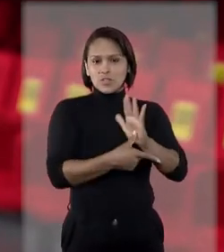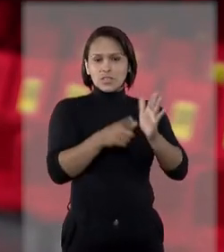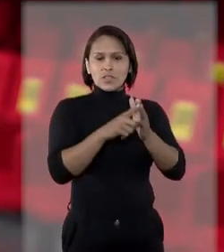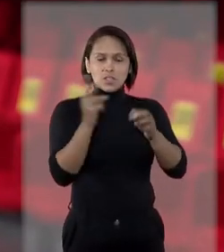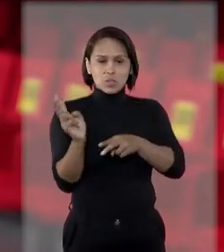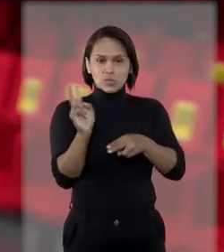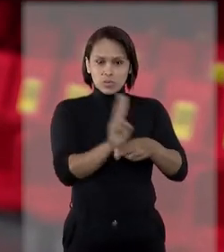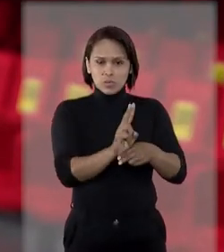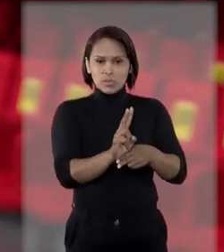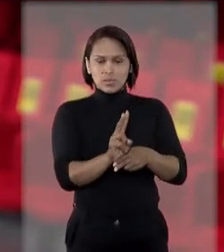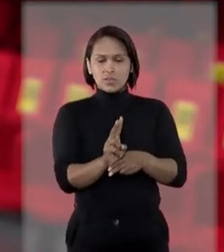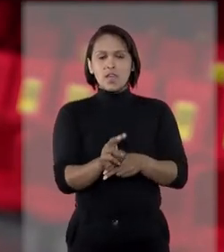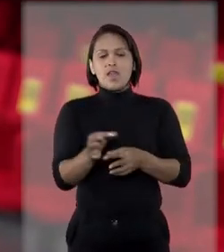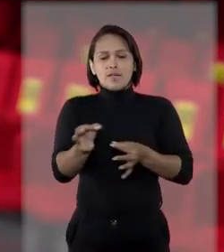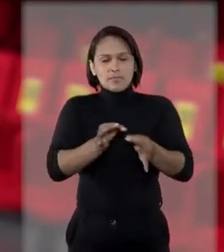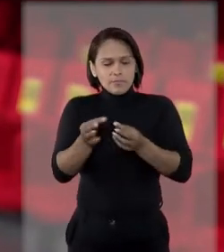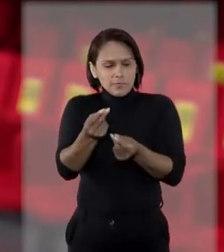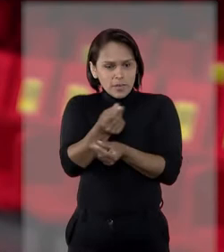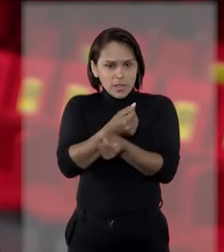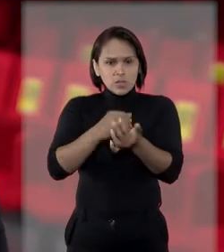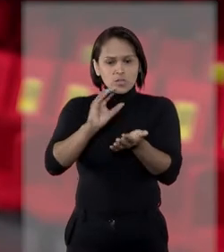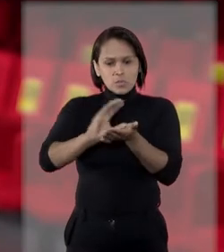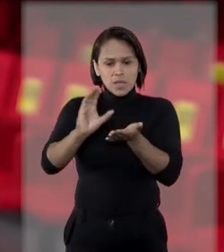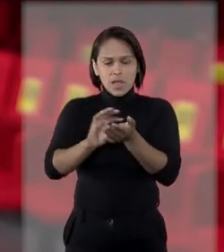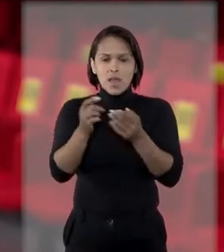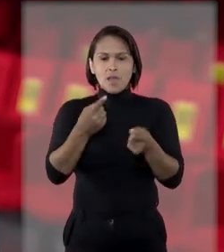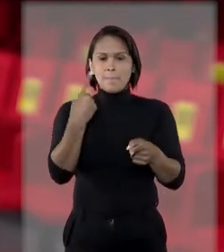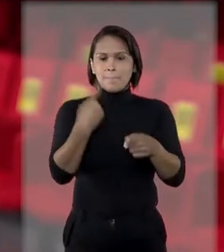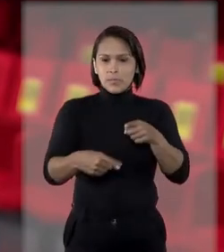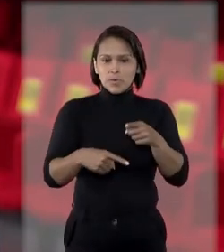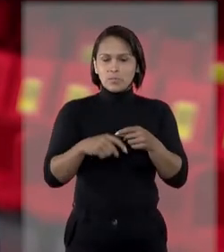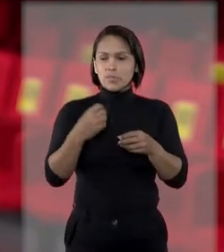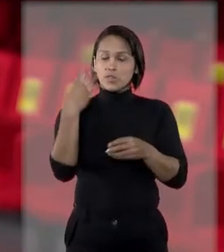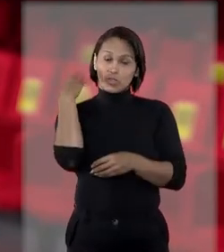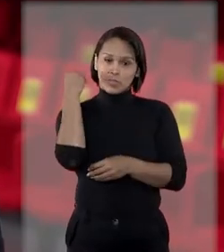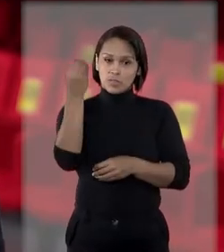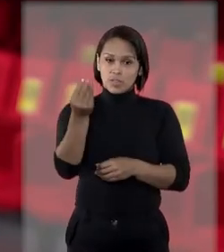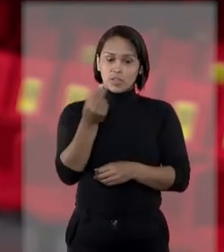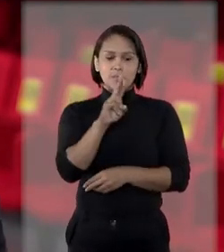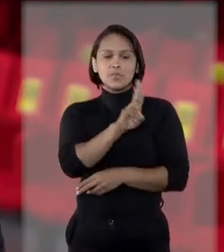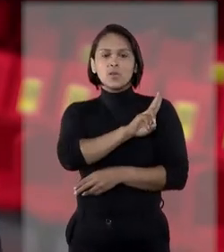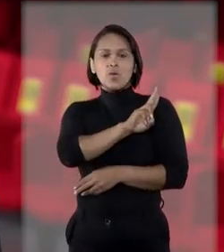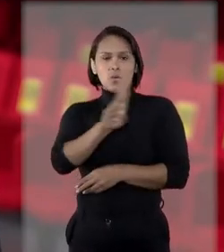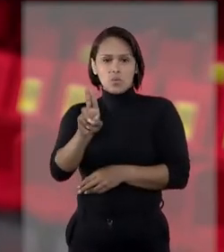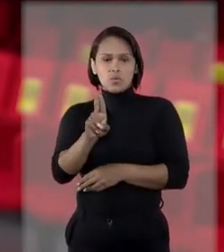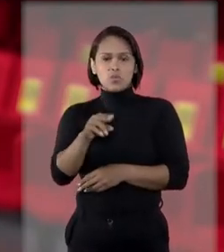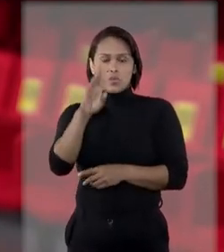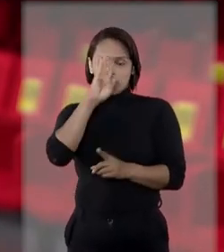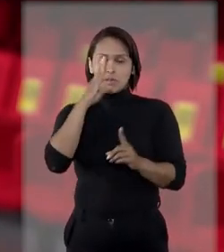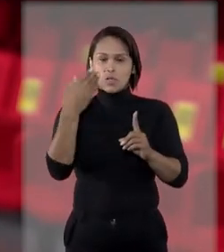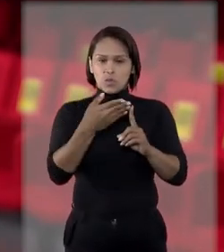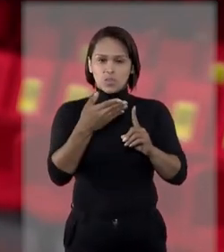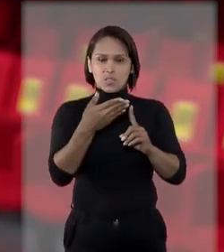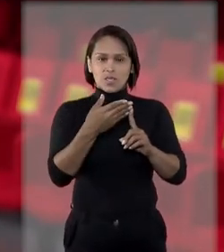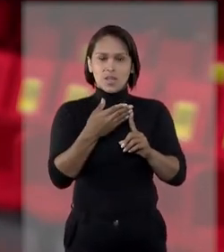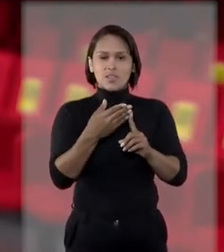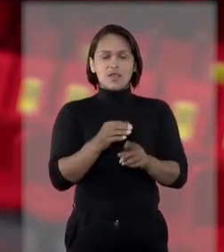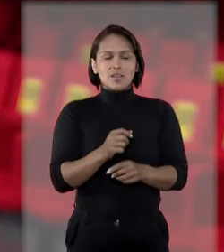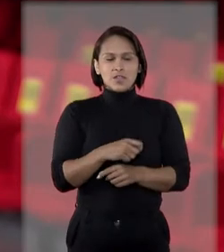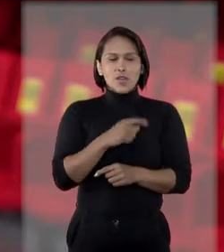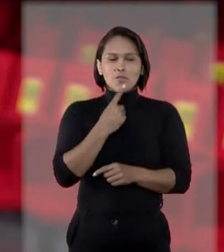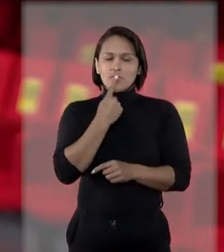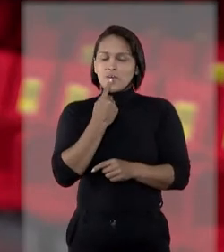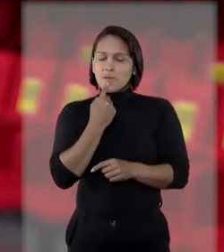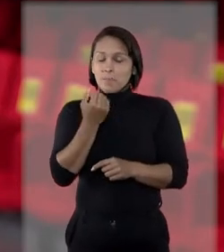os documentos pessoais, fixaram fiança e o proibiram de deixar o país. O nome do acusado está na lista de difusão vermelha da Interpol,